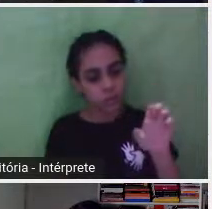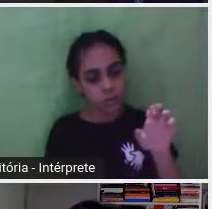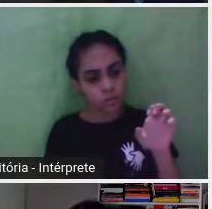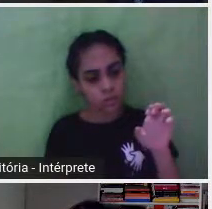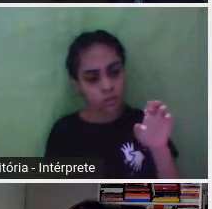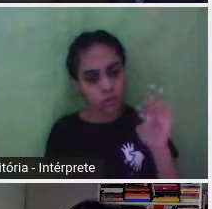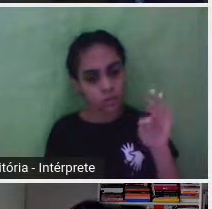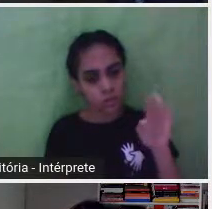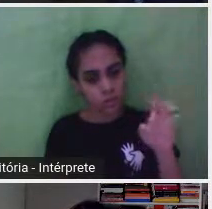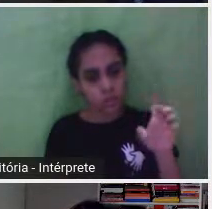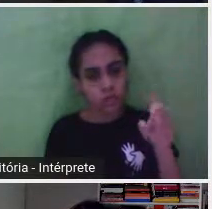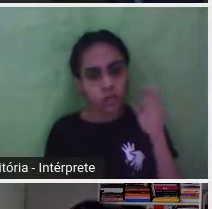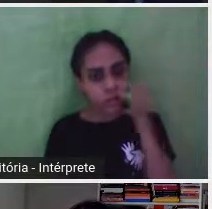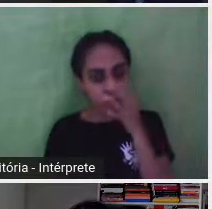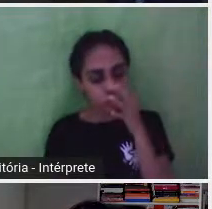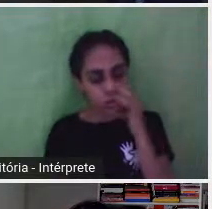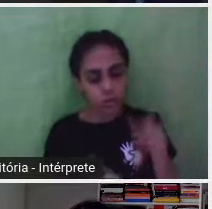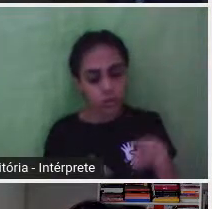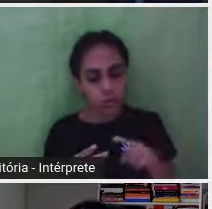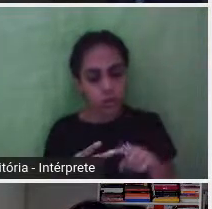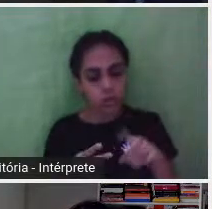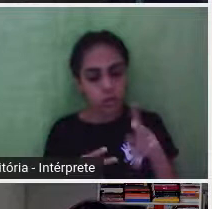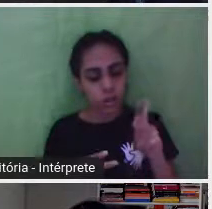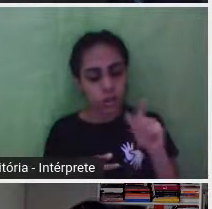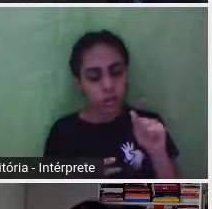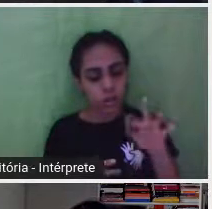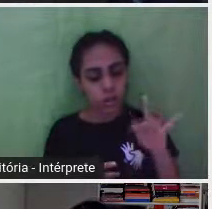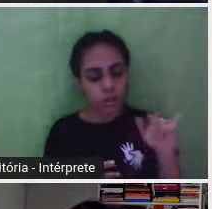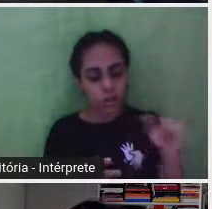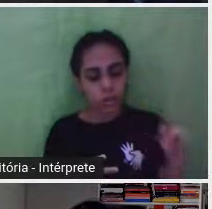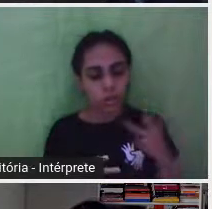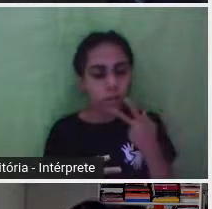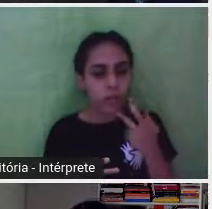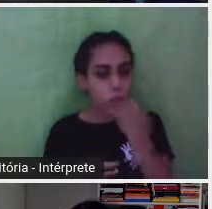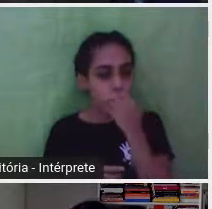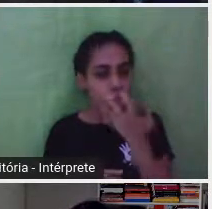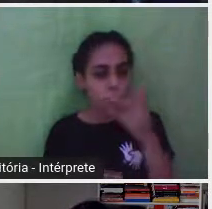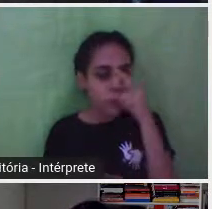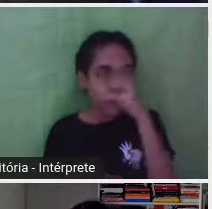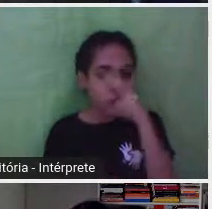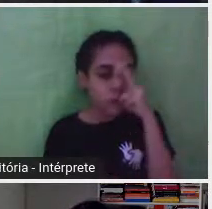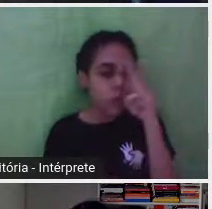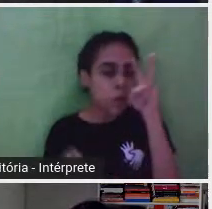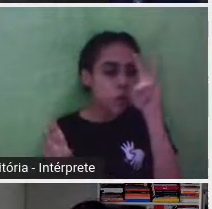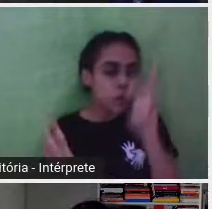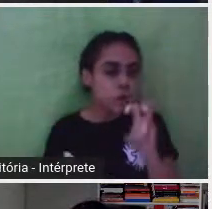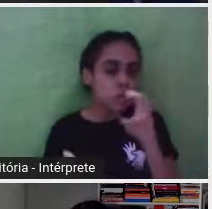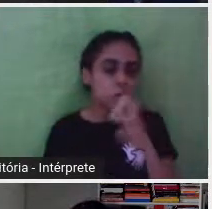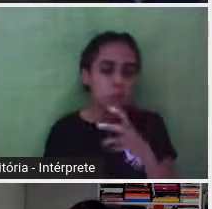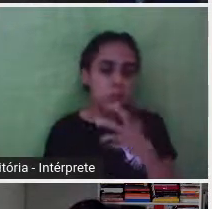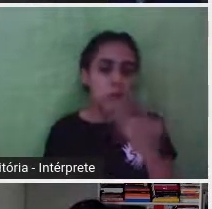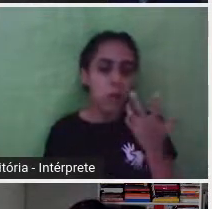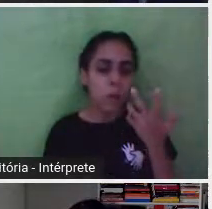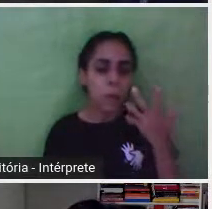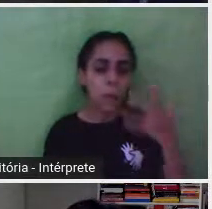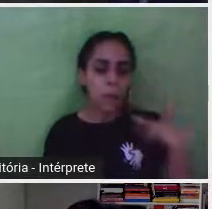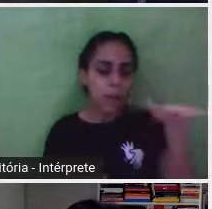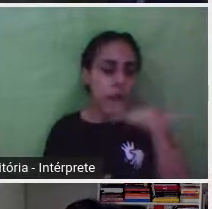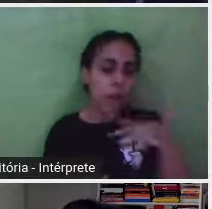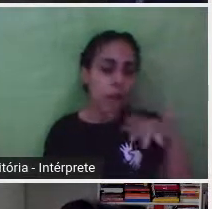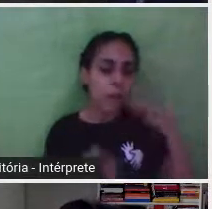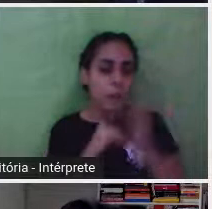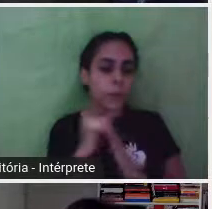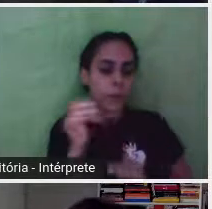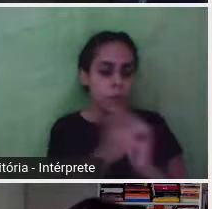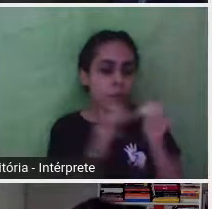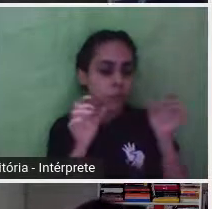Travessias e a Cátia dizendo, ó, ele tem boas histórias em relação a essa fala sobre deixar de seguir uma carreira, né, e eu espero